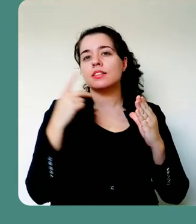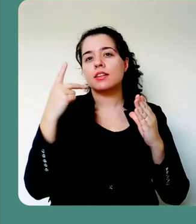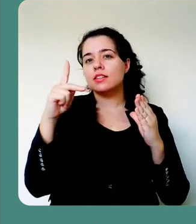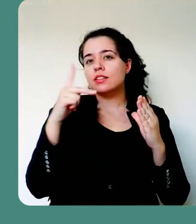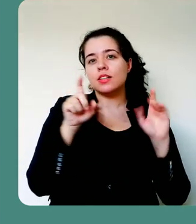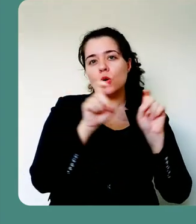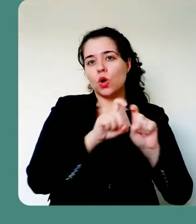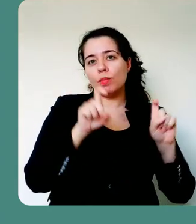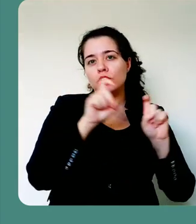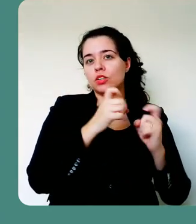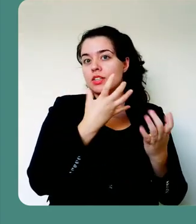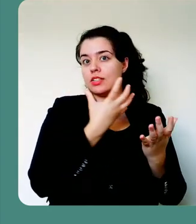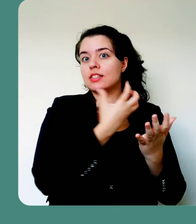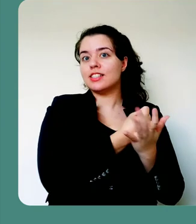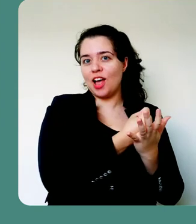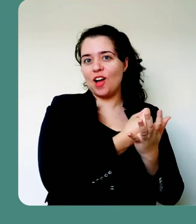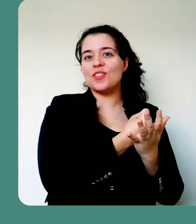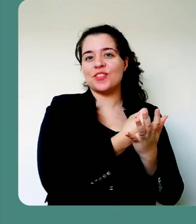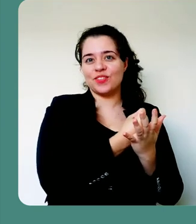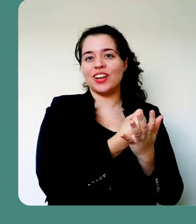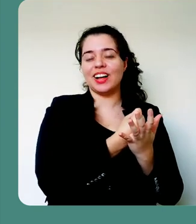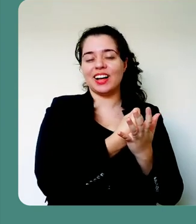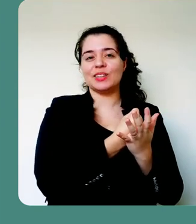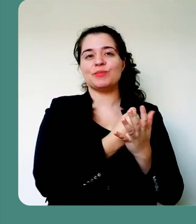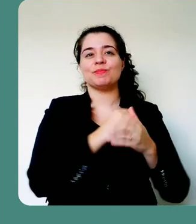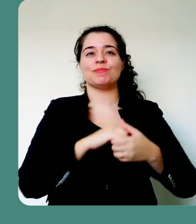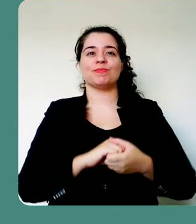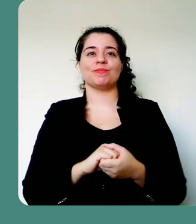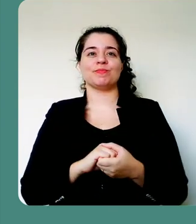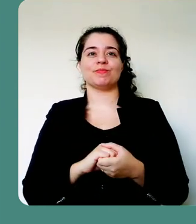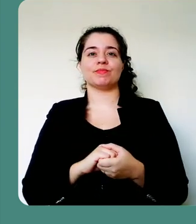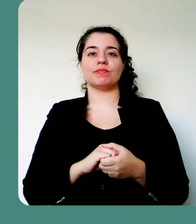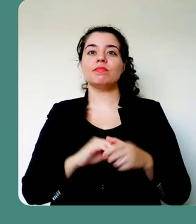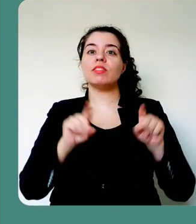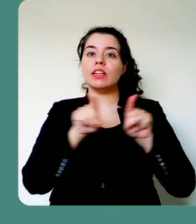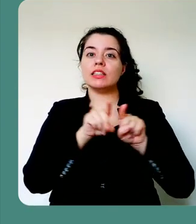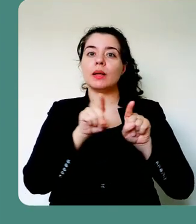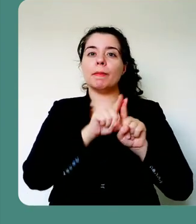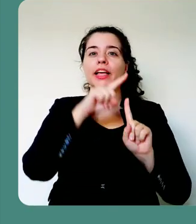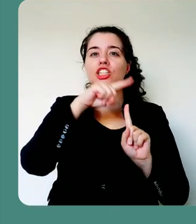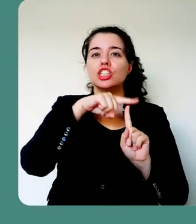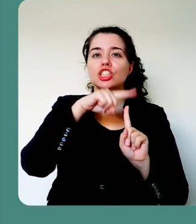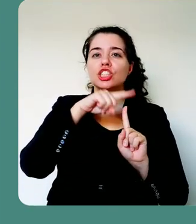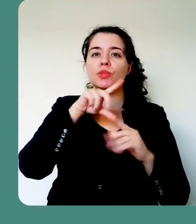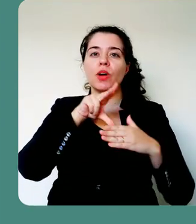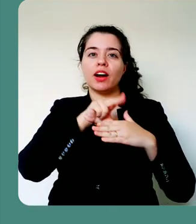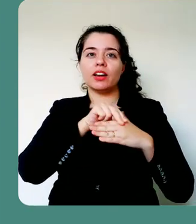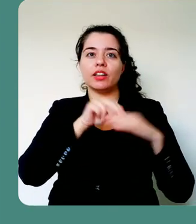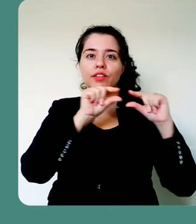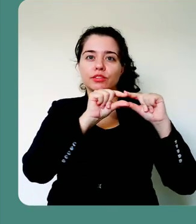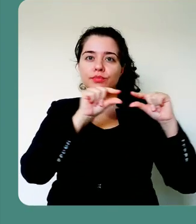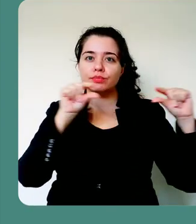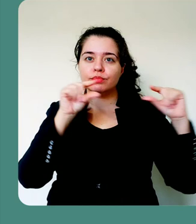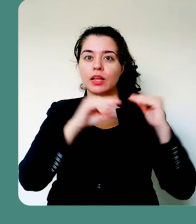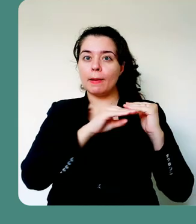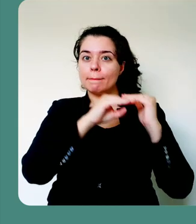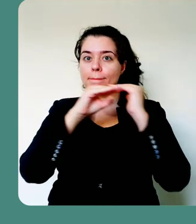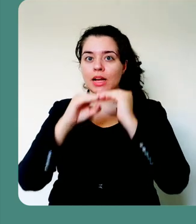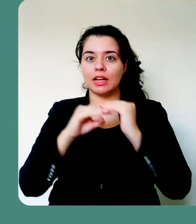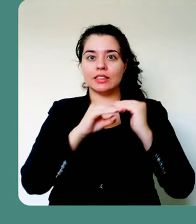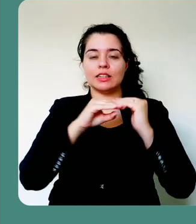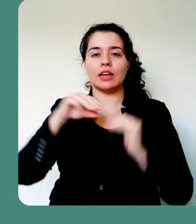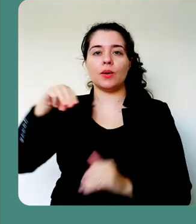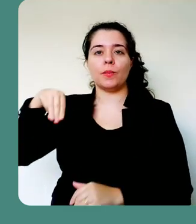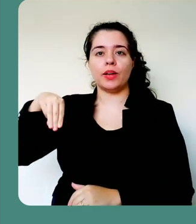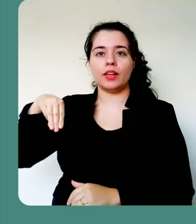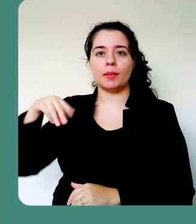sua videoaula. O arquivo padrão de que a sua videoaula vai ser gerada é em MP4. E